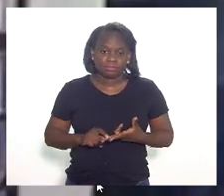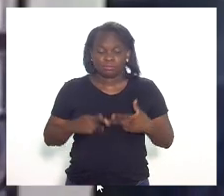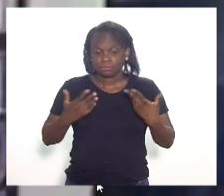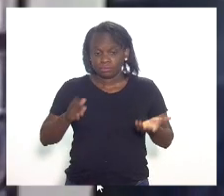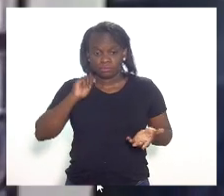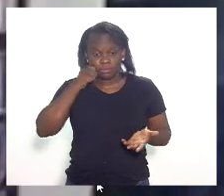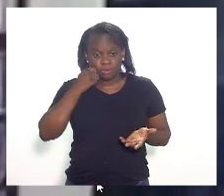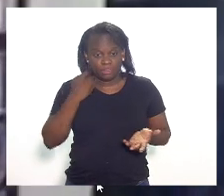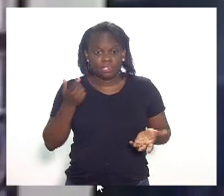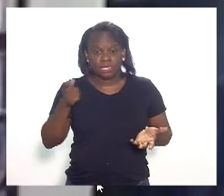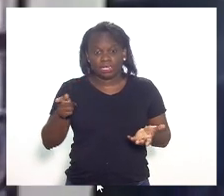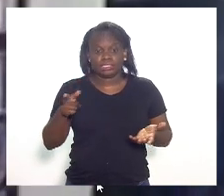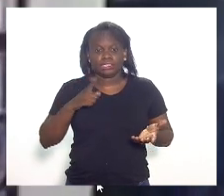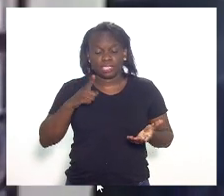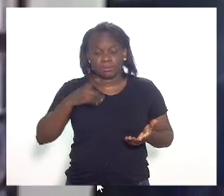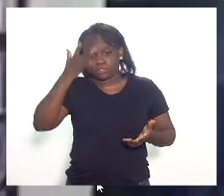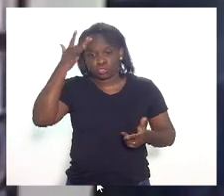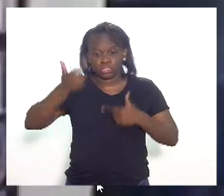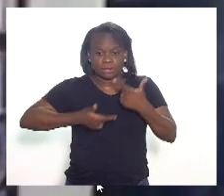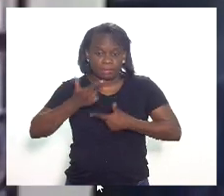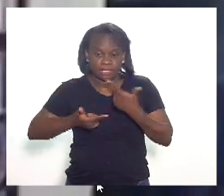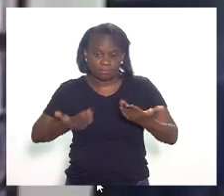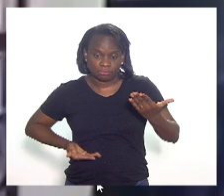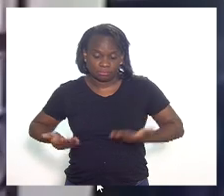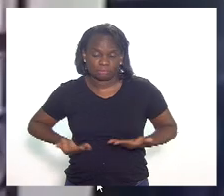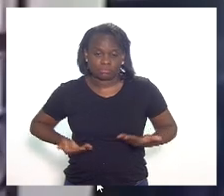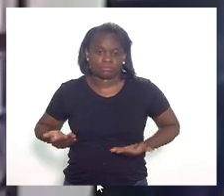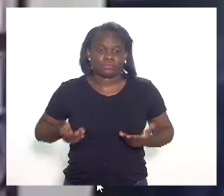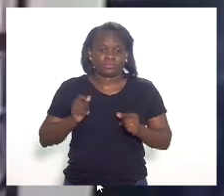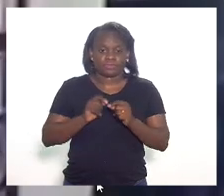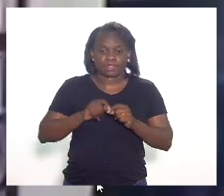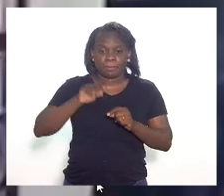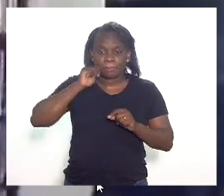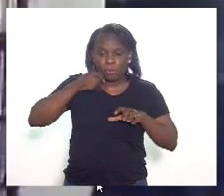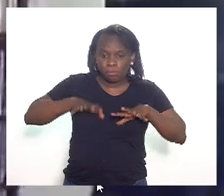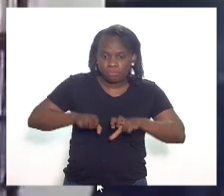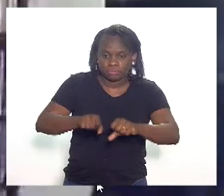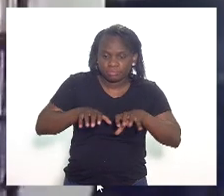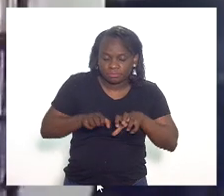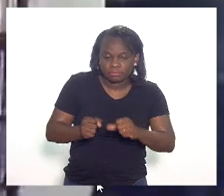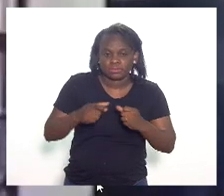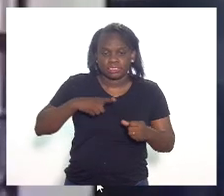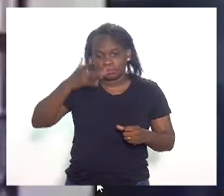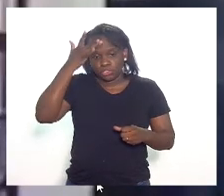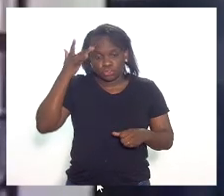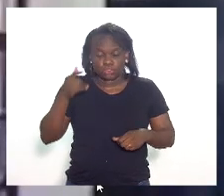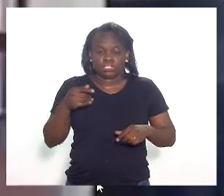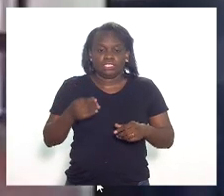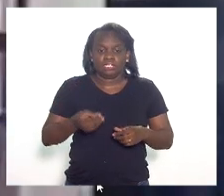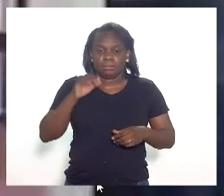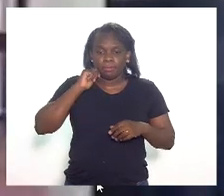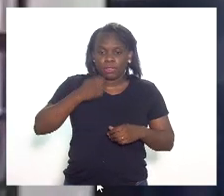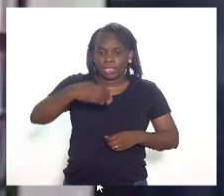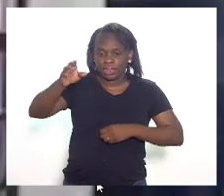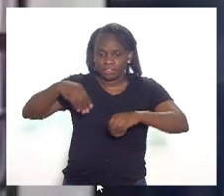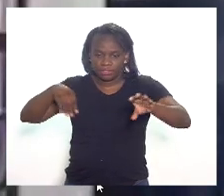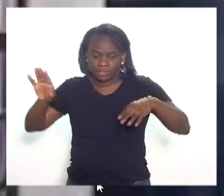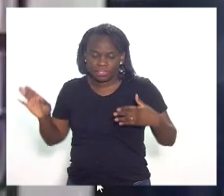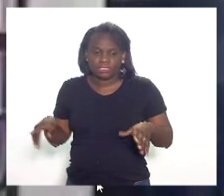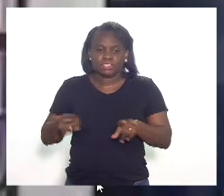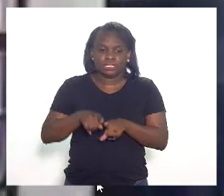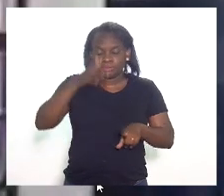uma padaria, ela tem os empregados para fazer o pão, ela tem os empregados para distribuir o pão, ela tem